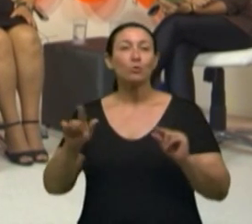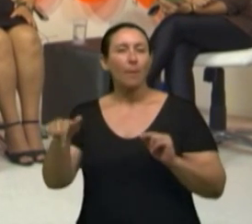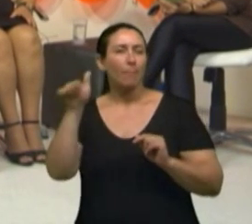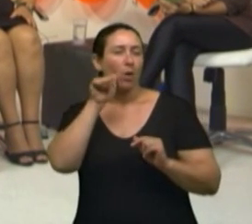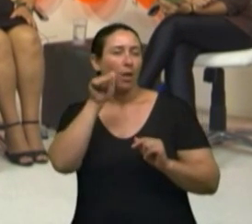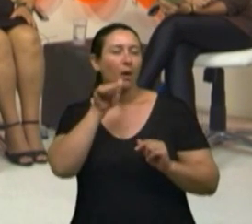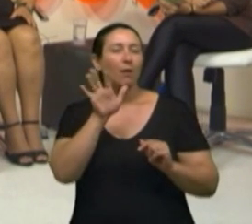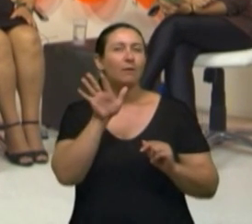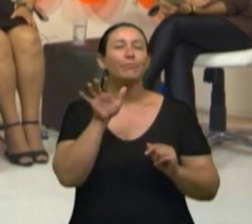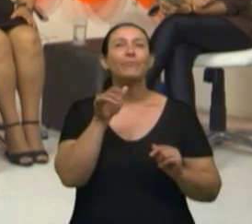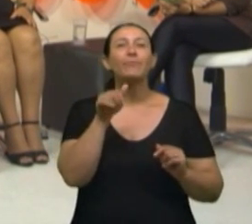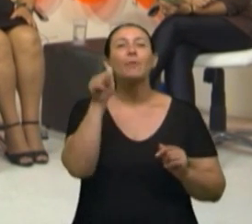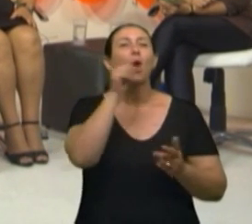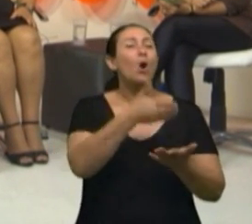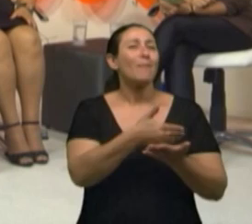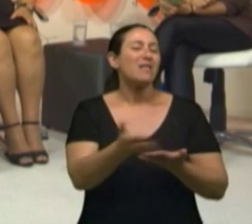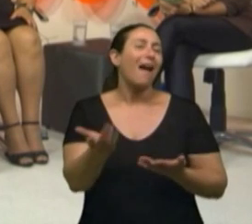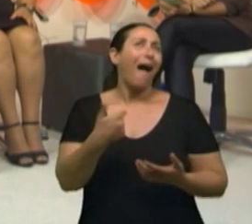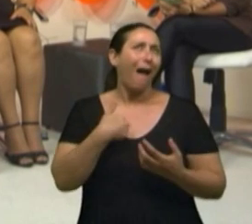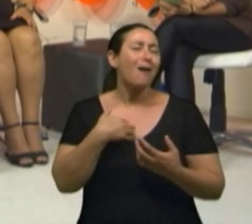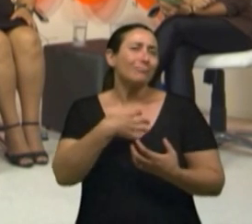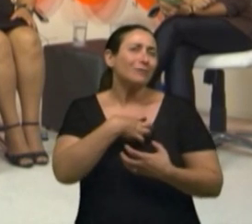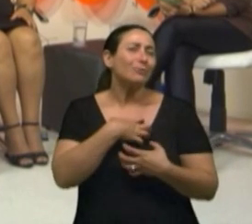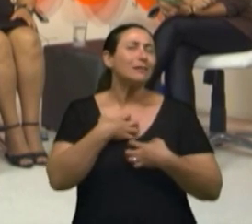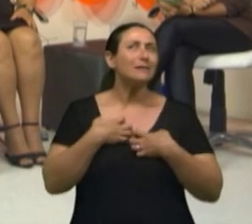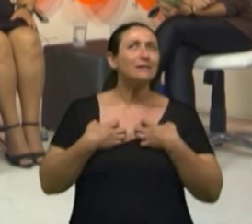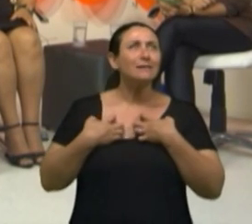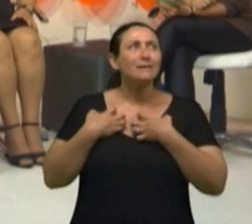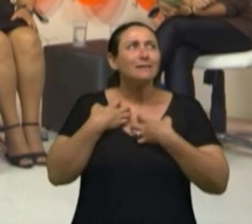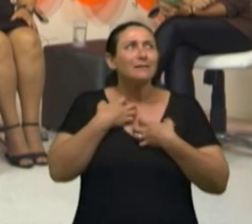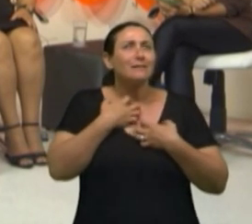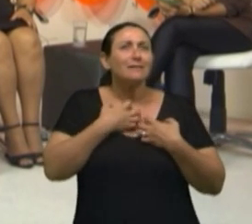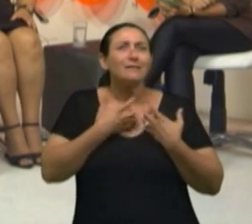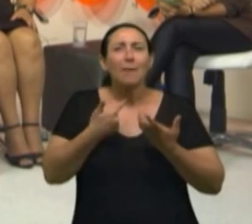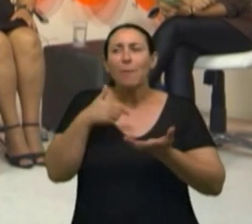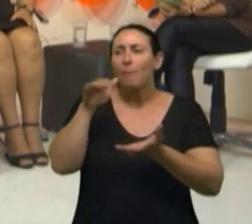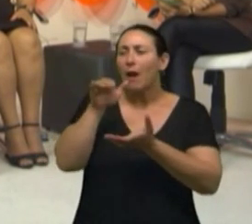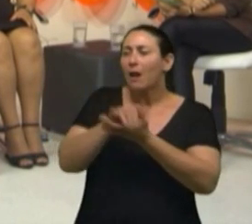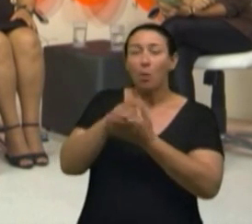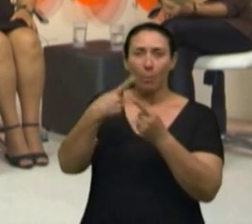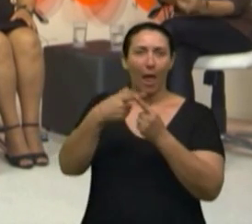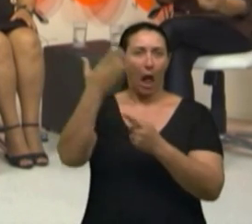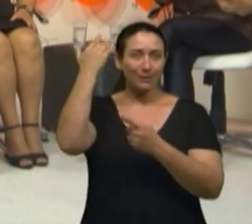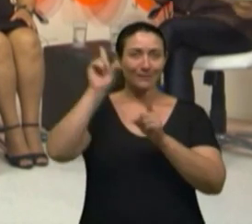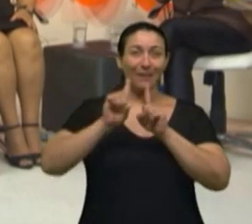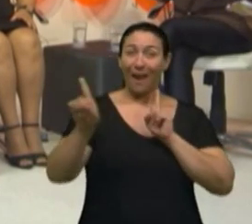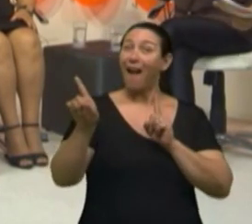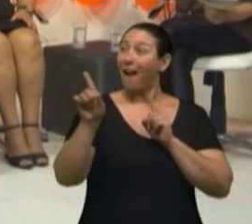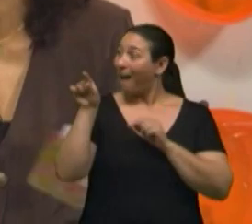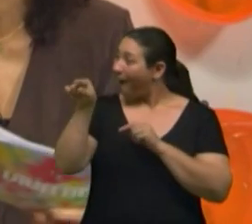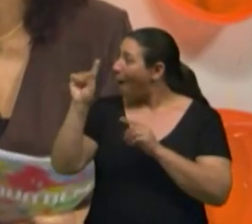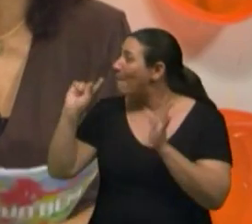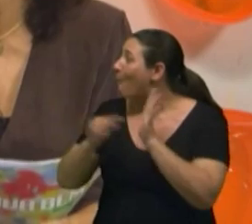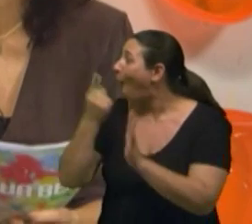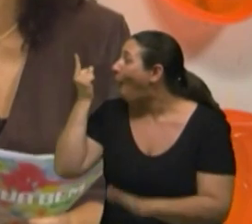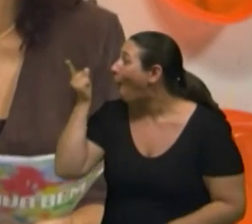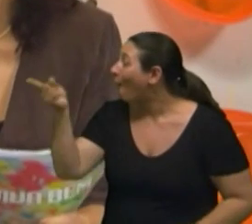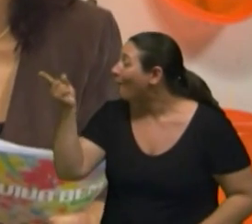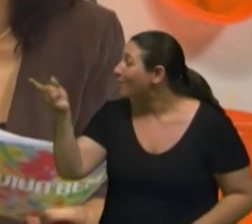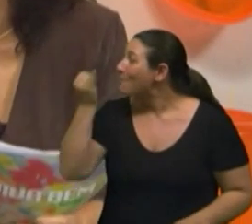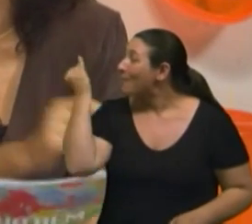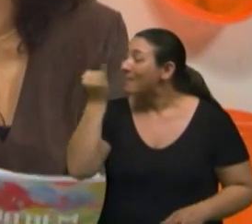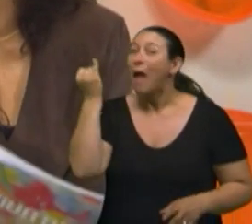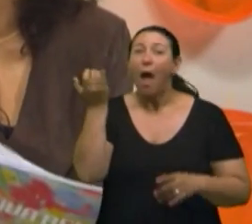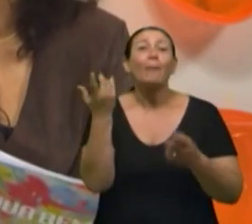falar sobre aquela ansiedade, sobre como é que vai ser meu marido todos os dias dentro de casa. esse é um ponto